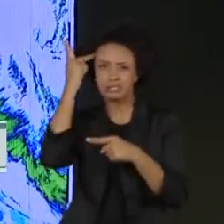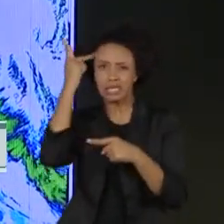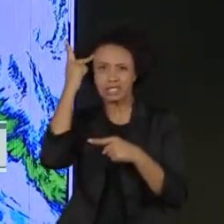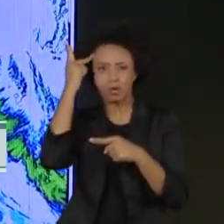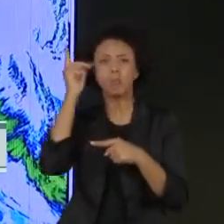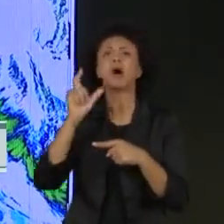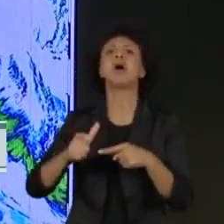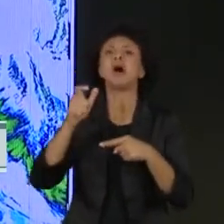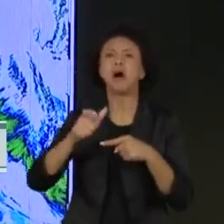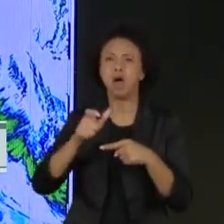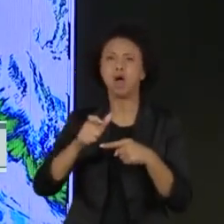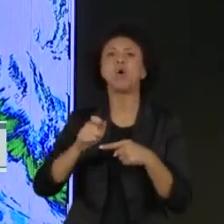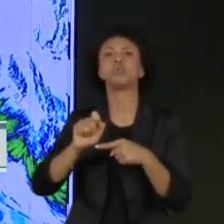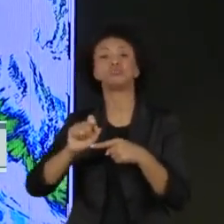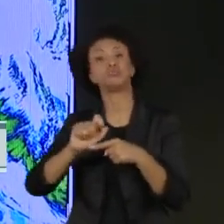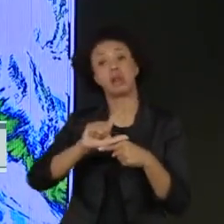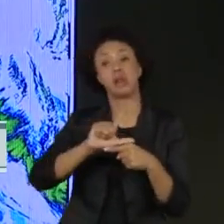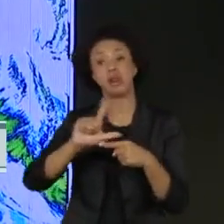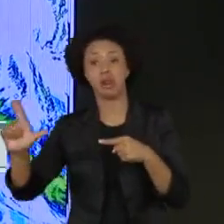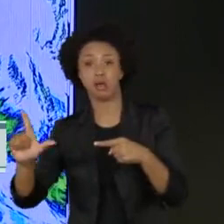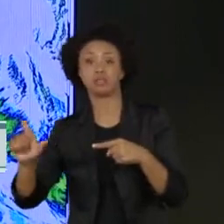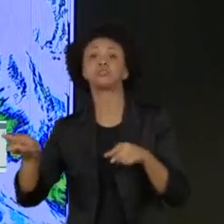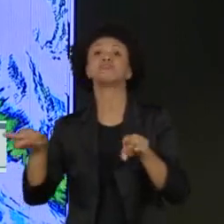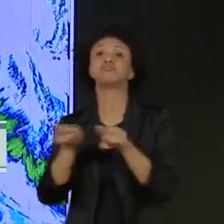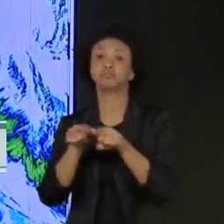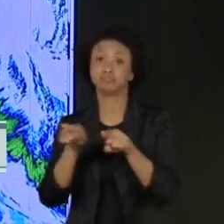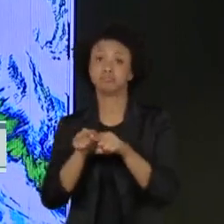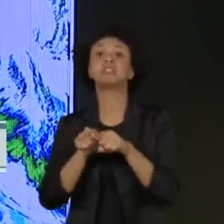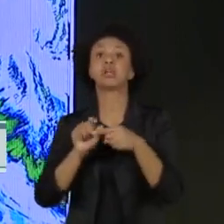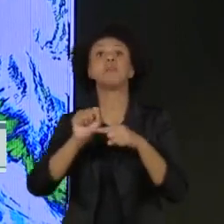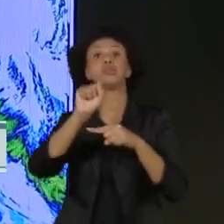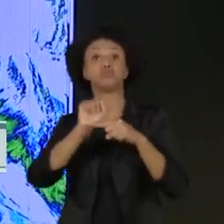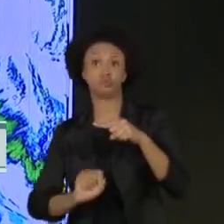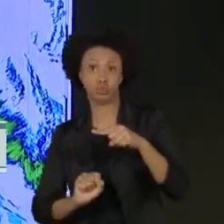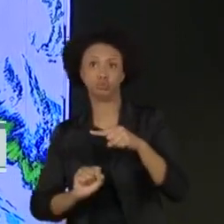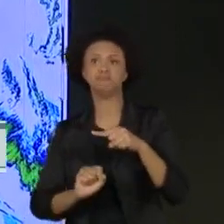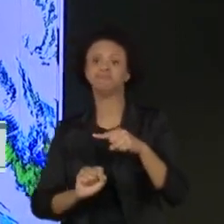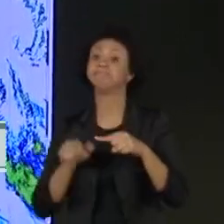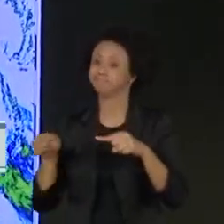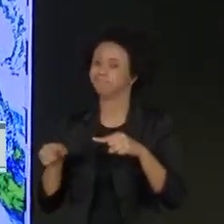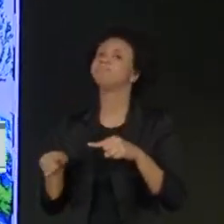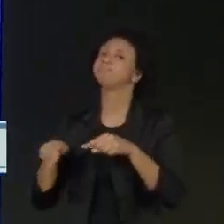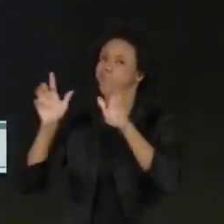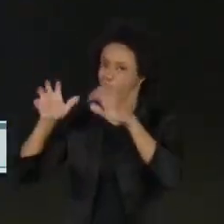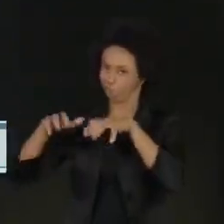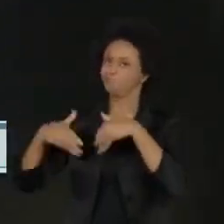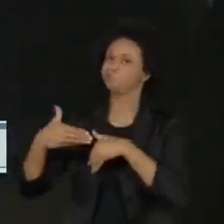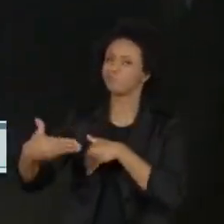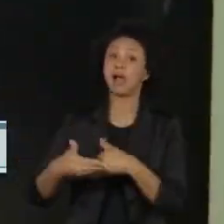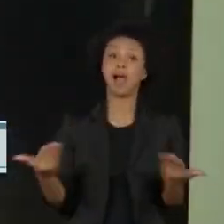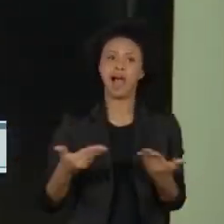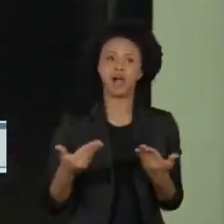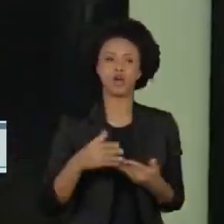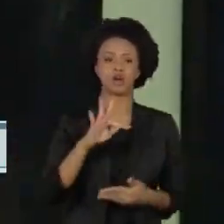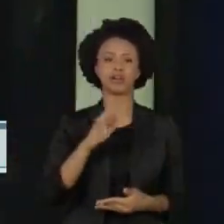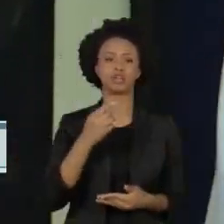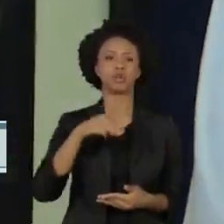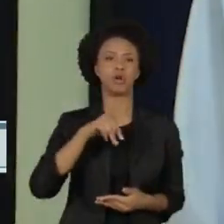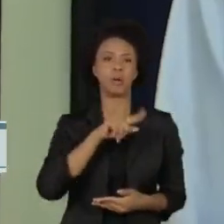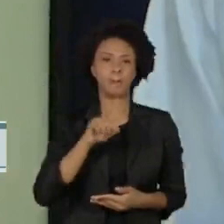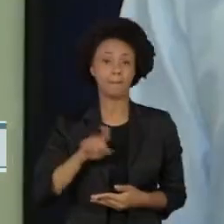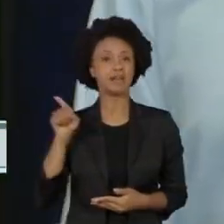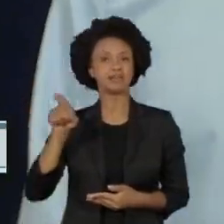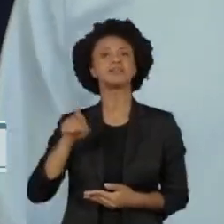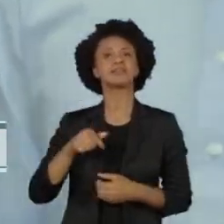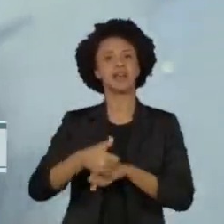o que inclui aqui a capital. Além de frio, vem chuva também. Eu vou conversar agora com o Tomás Garcia, que é meteorologista do